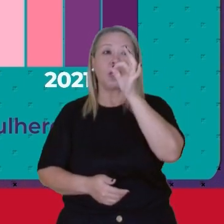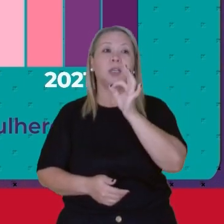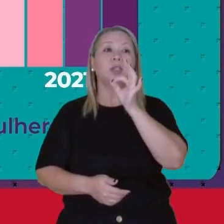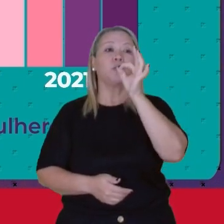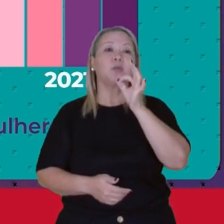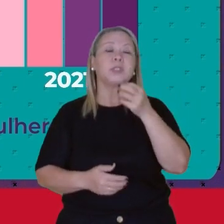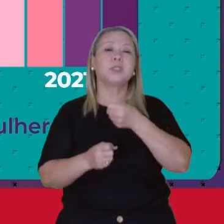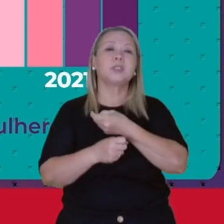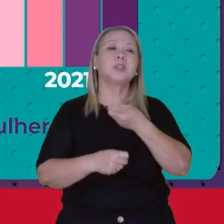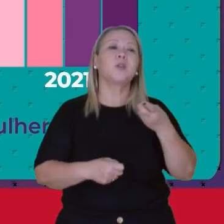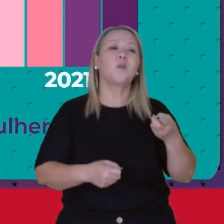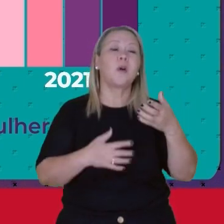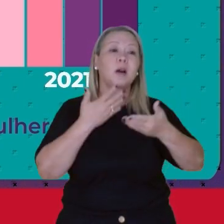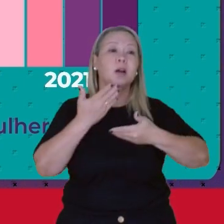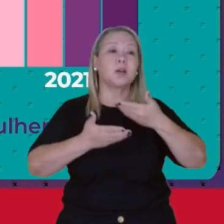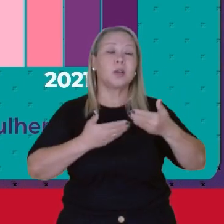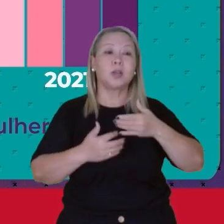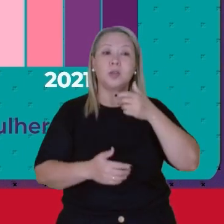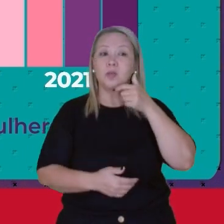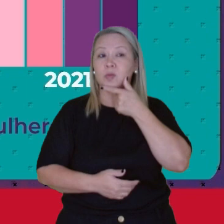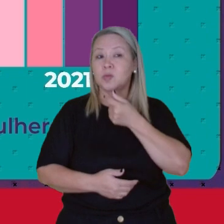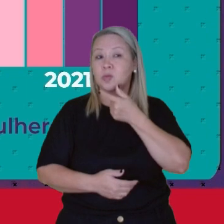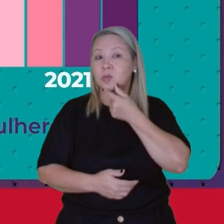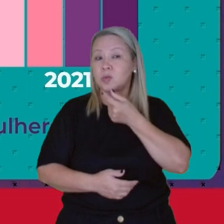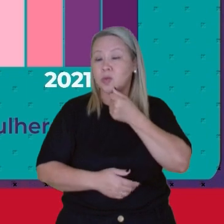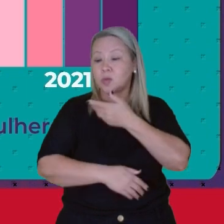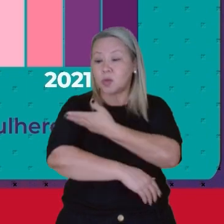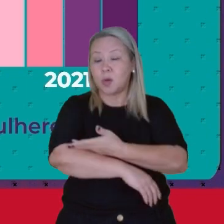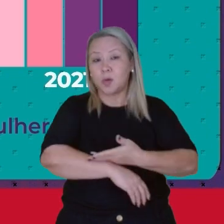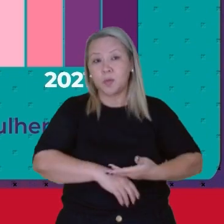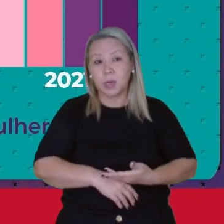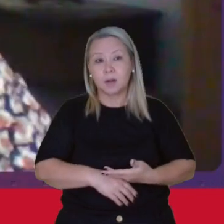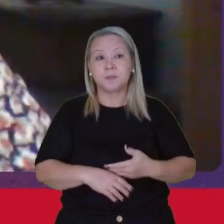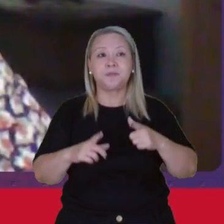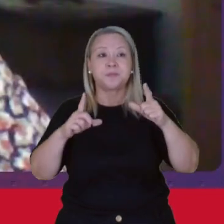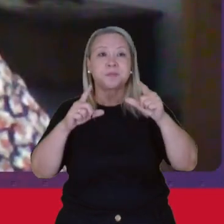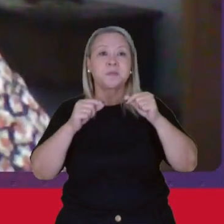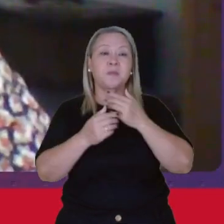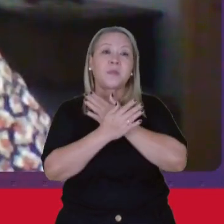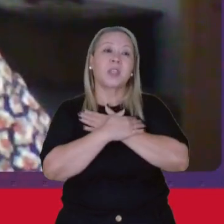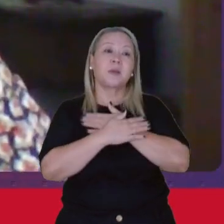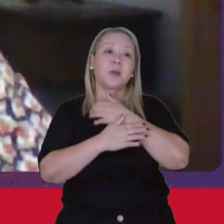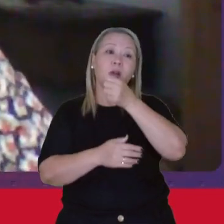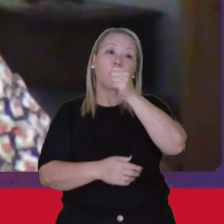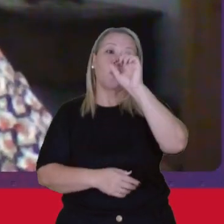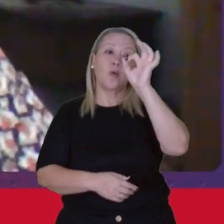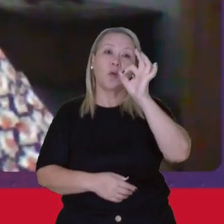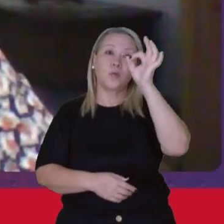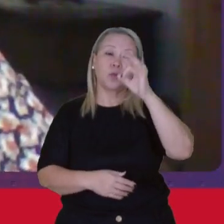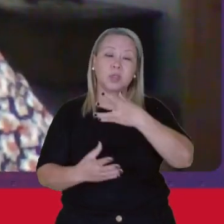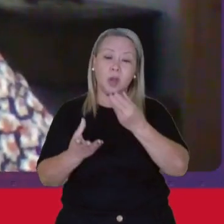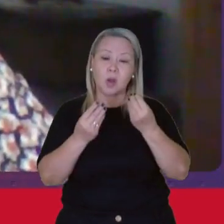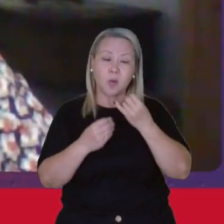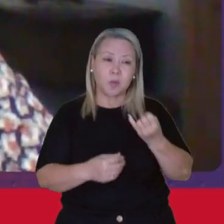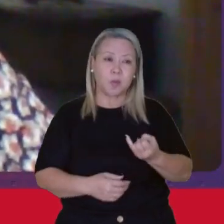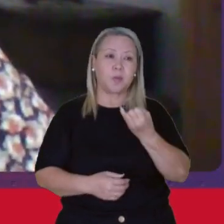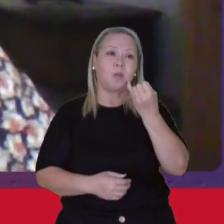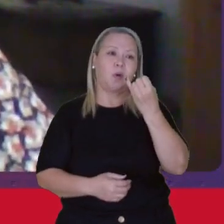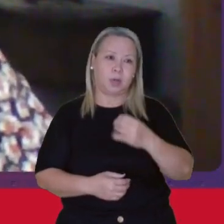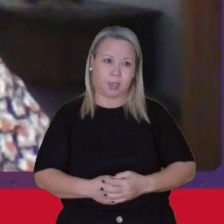Enquanto que Entre os homens Brancos A taxa de desemprego Está em torno De 8% Então é muito Importante